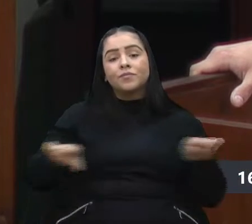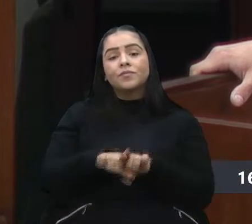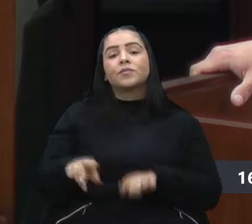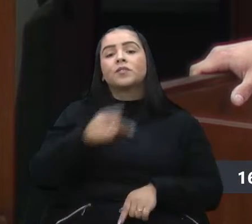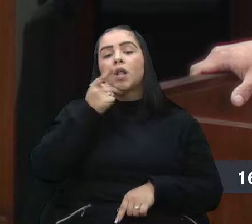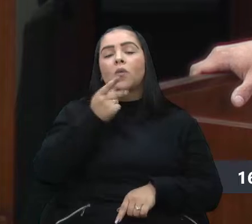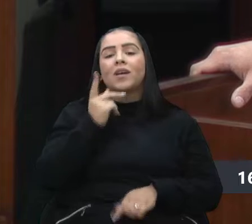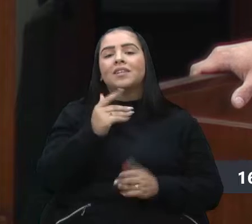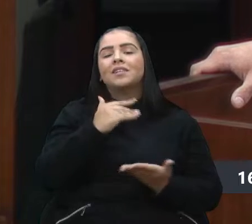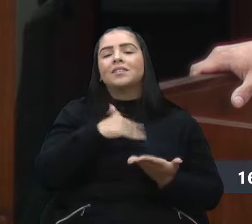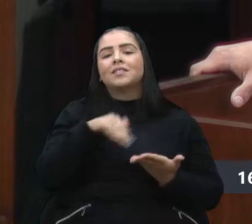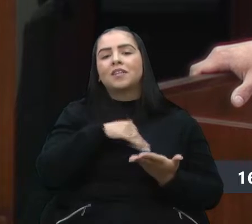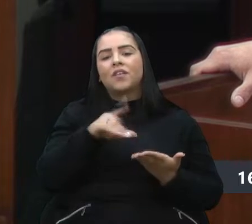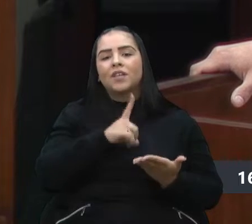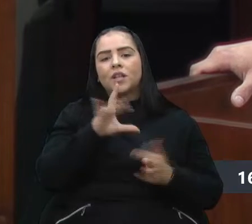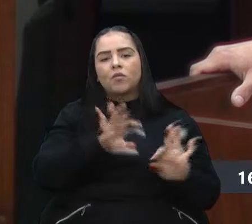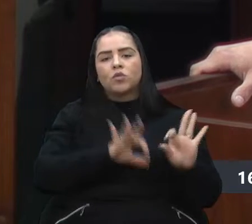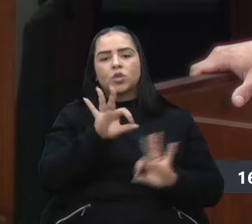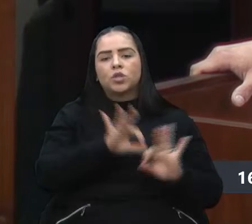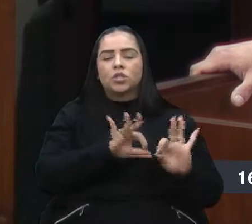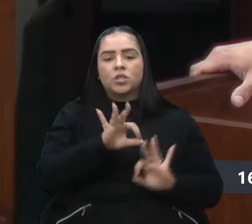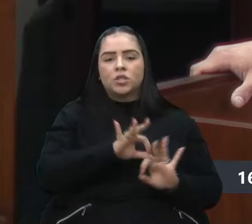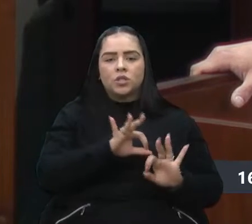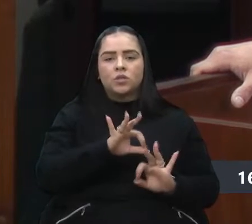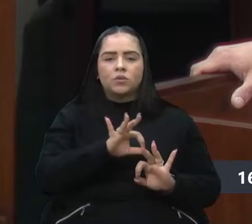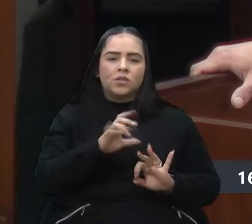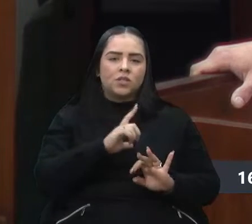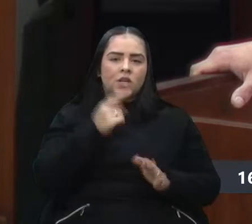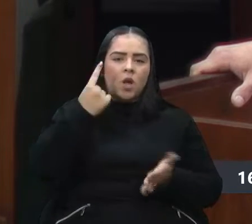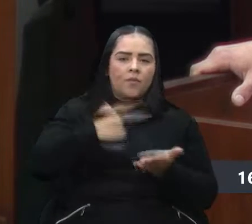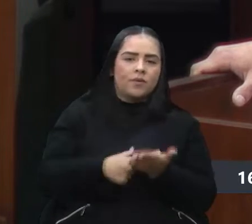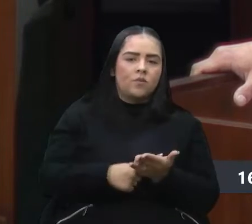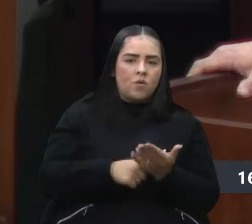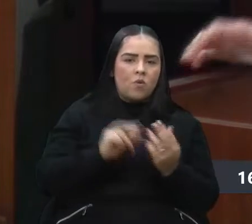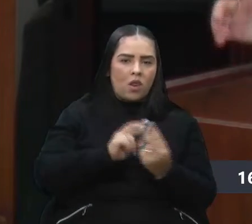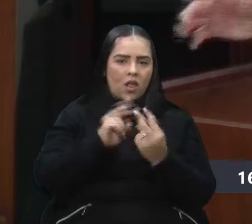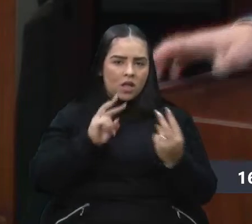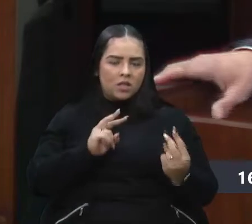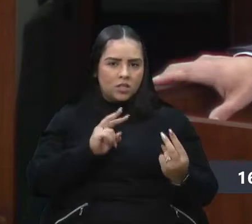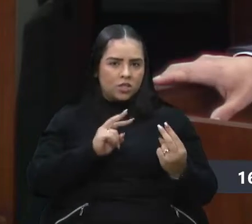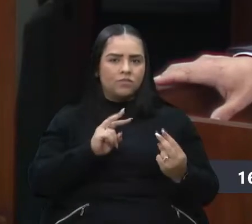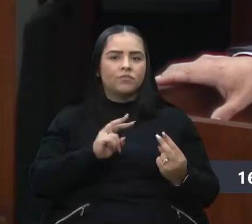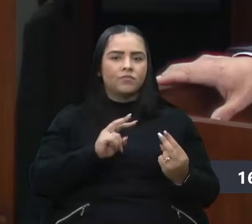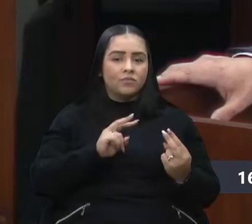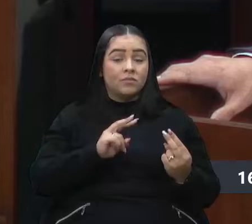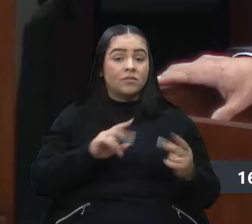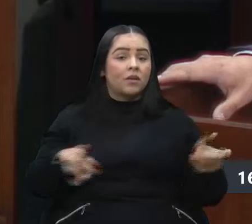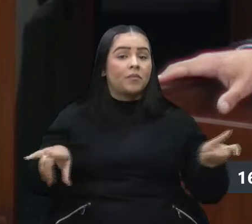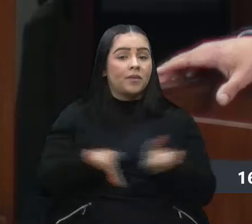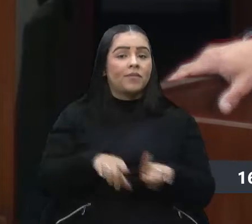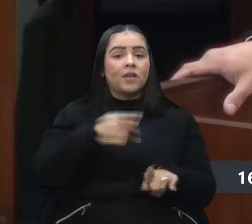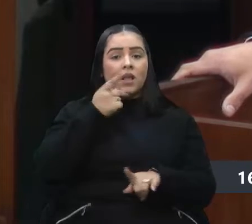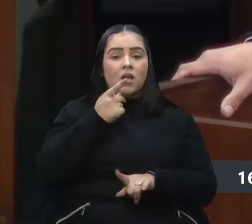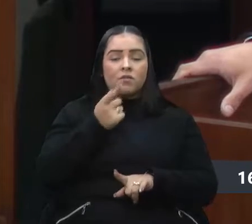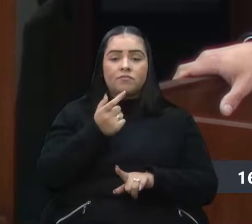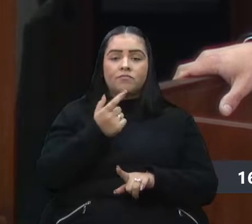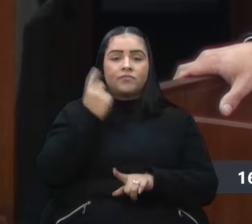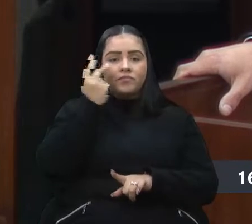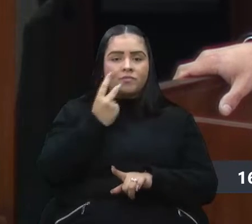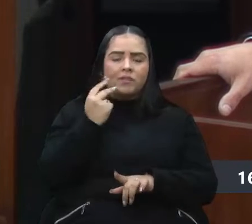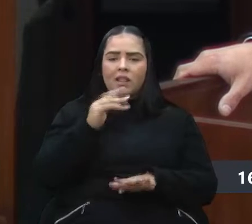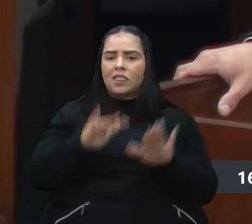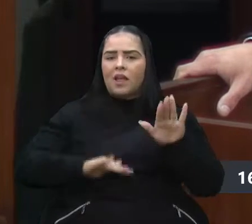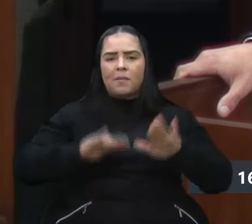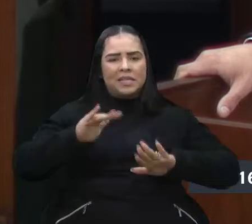haverá implantação de um projeto piloto de agendamento online de consultas. Ressaltando que este vereador, independente da